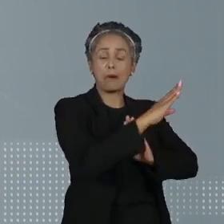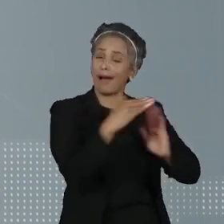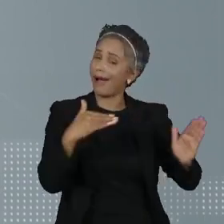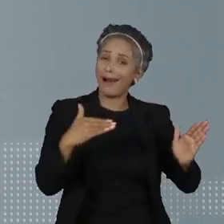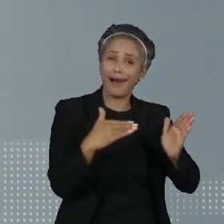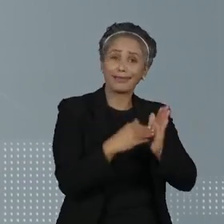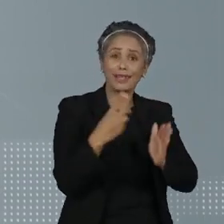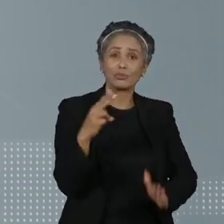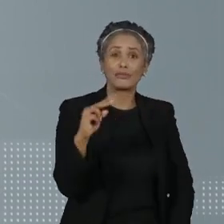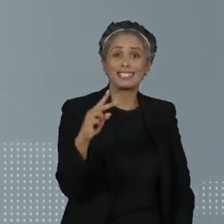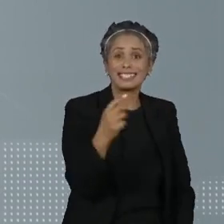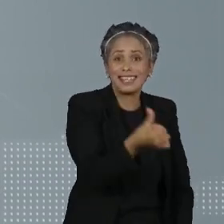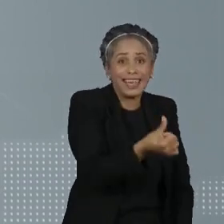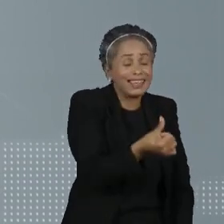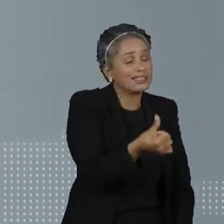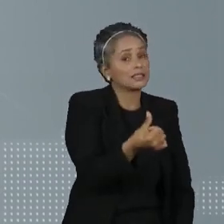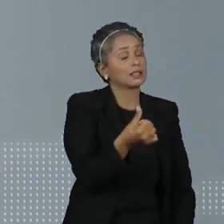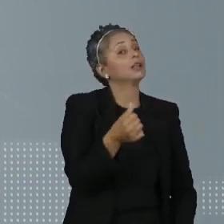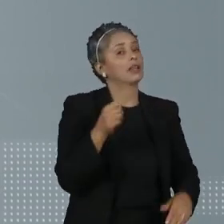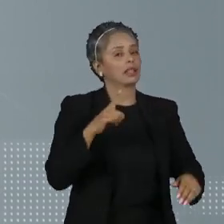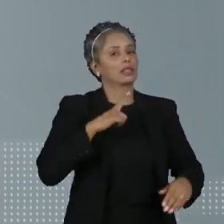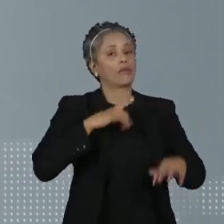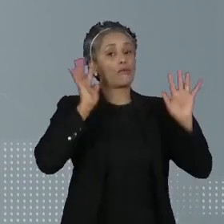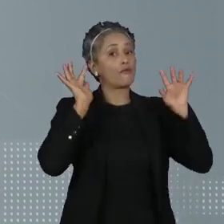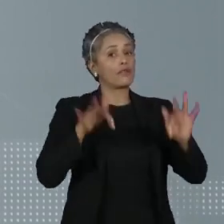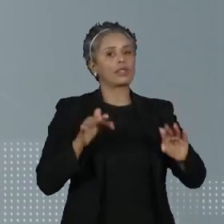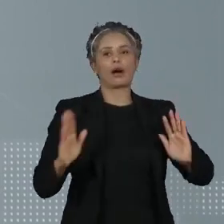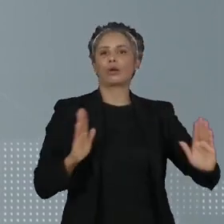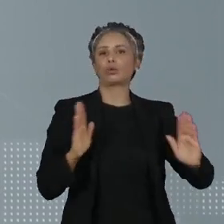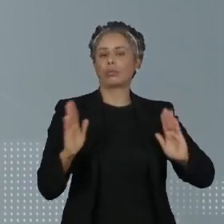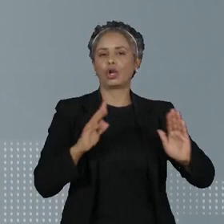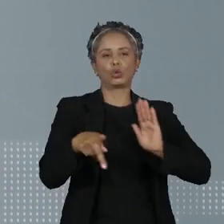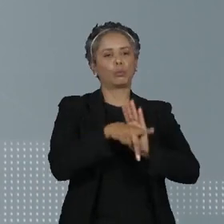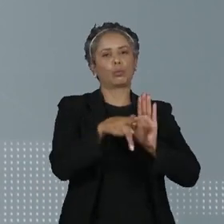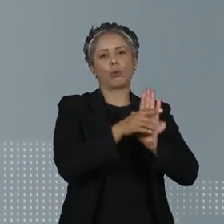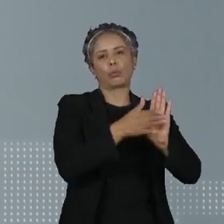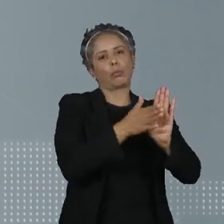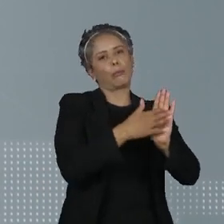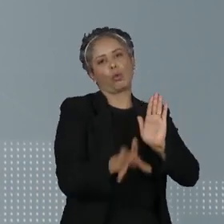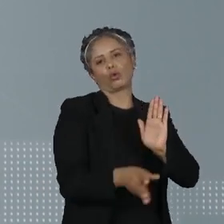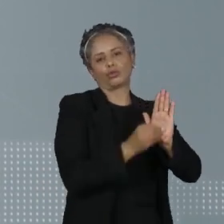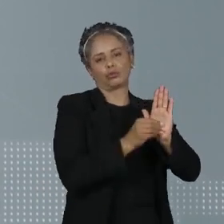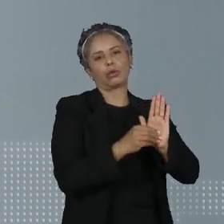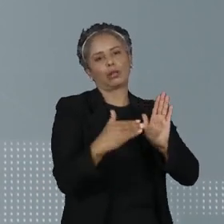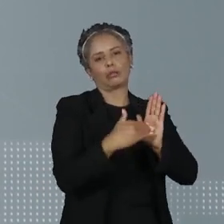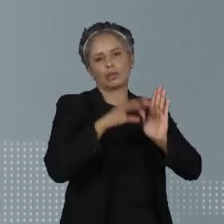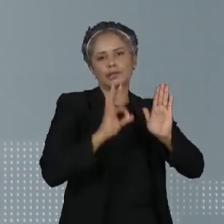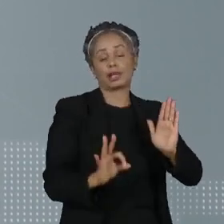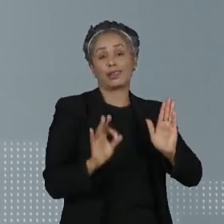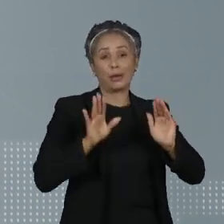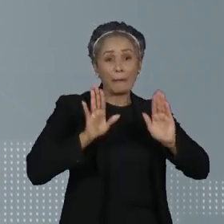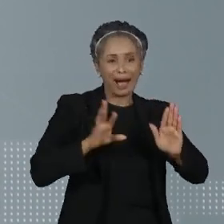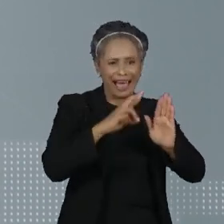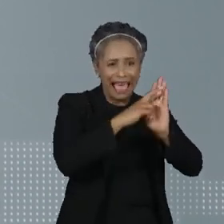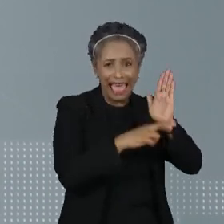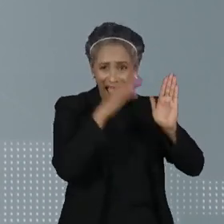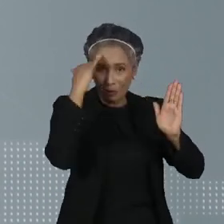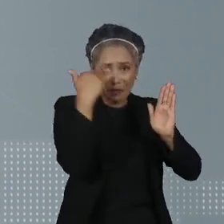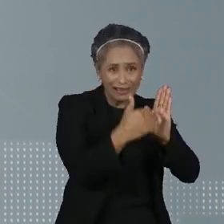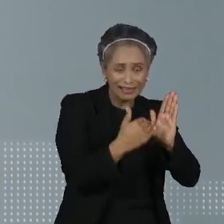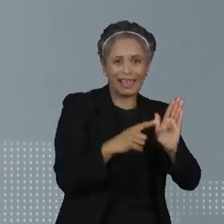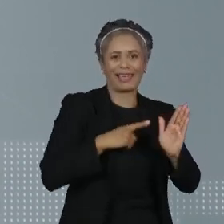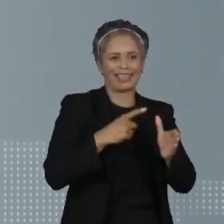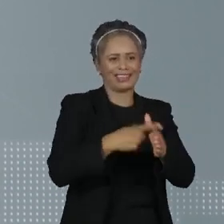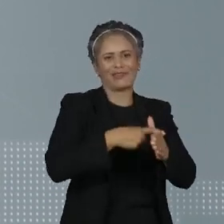2026, quando acaba o período determinado pela PEC. Como não há qualquer regra de transição,